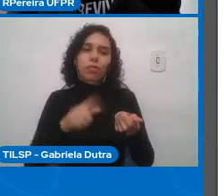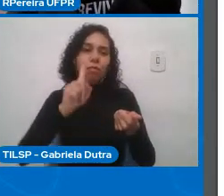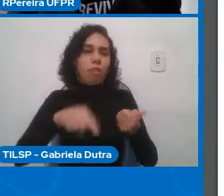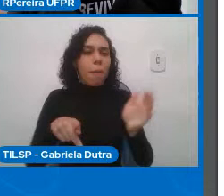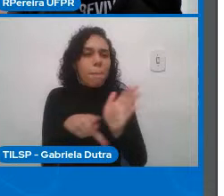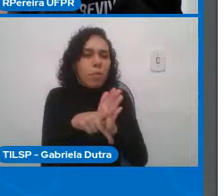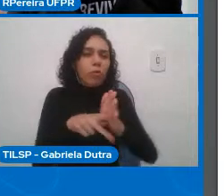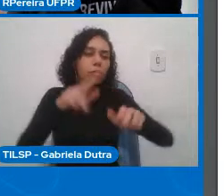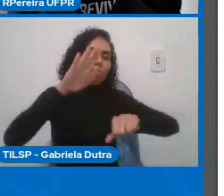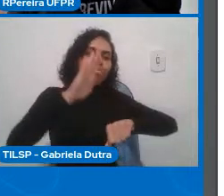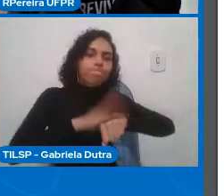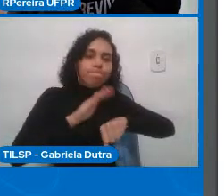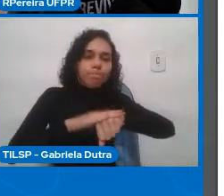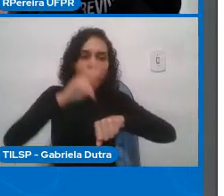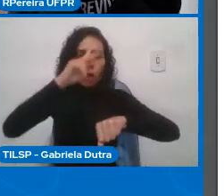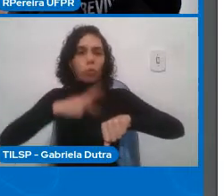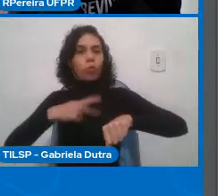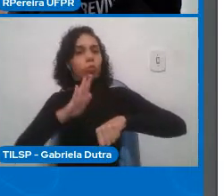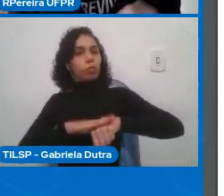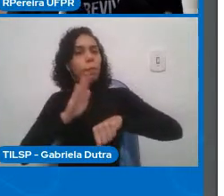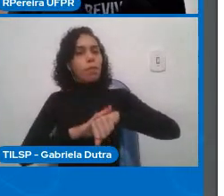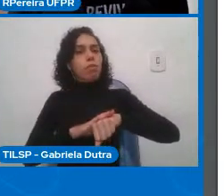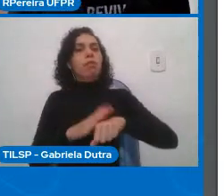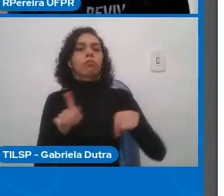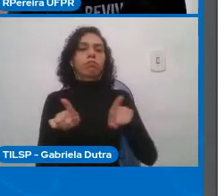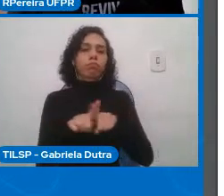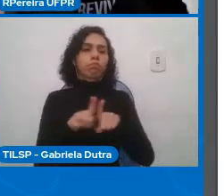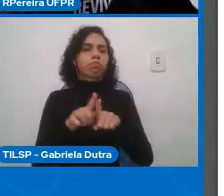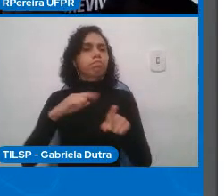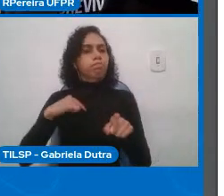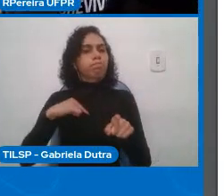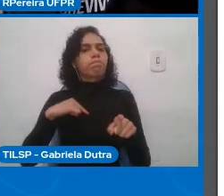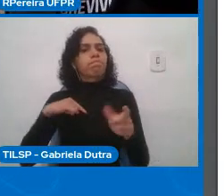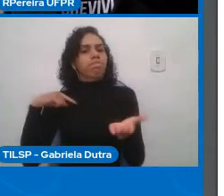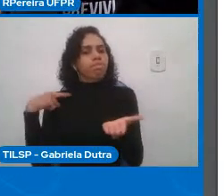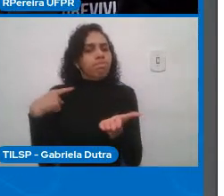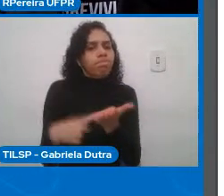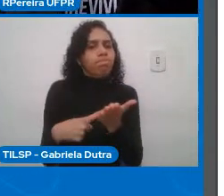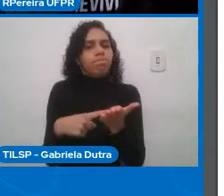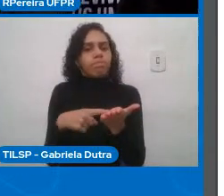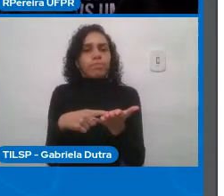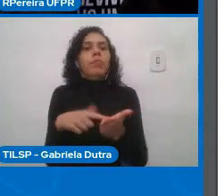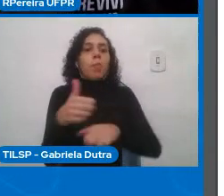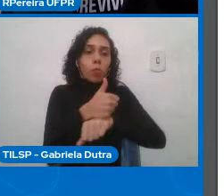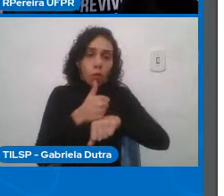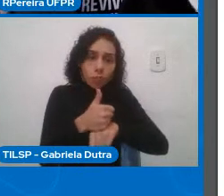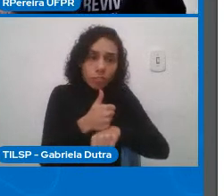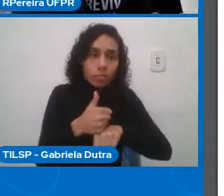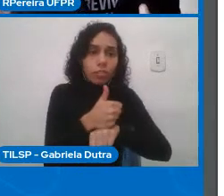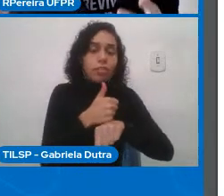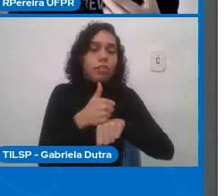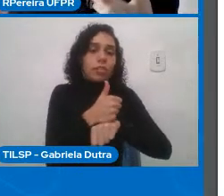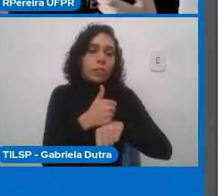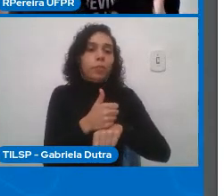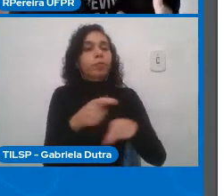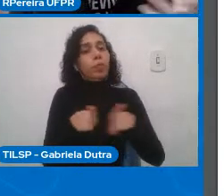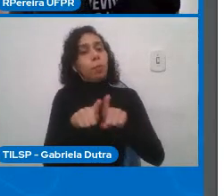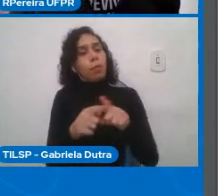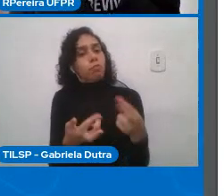comprometimento profissional de colaboração dessa noção de responsabilidade